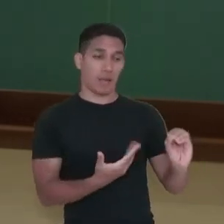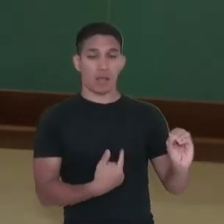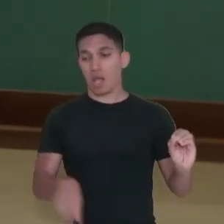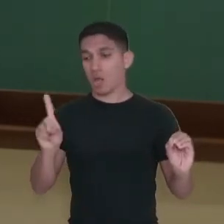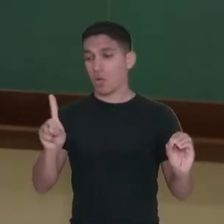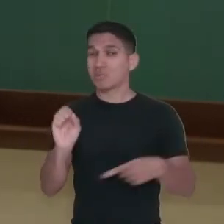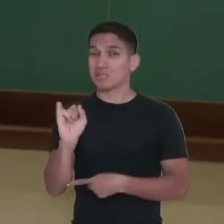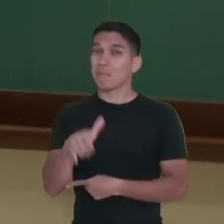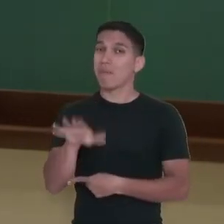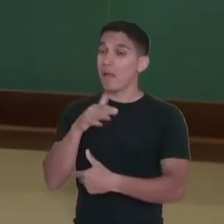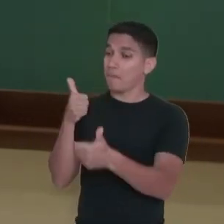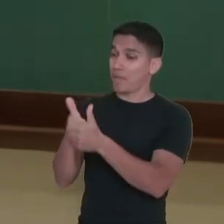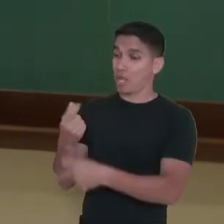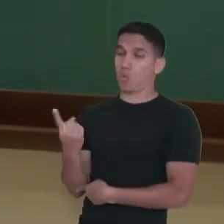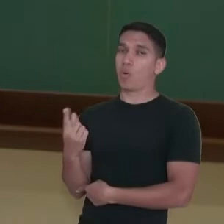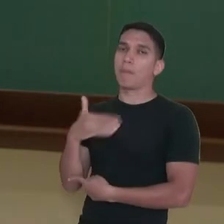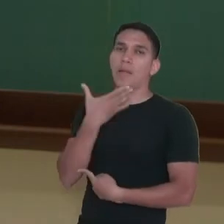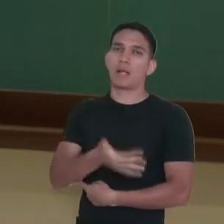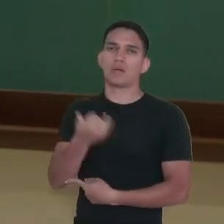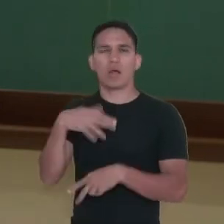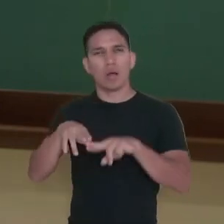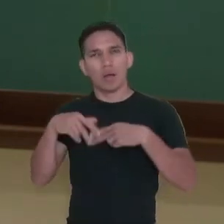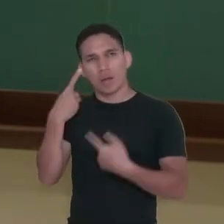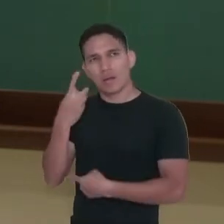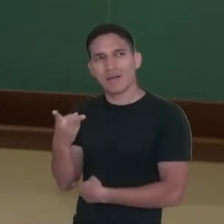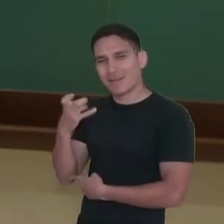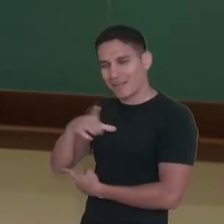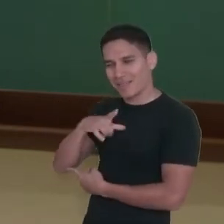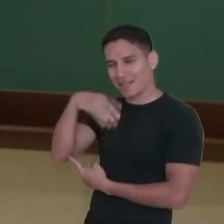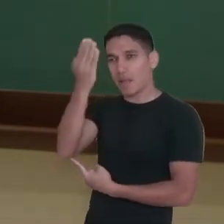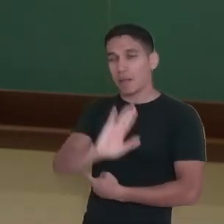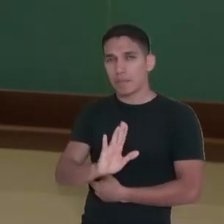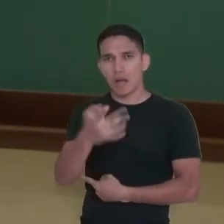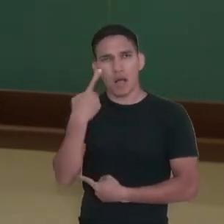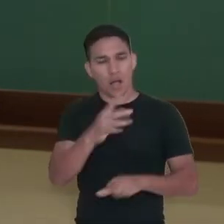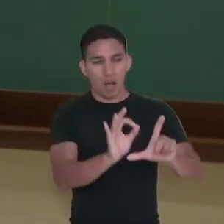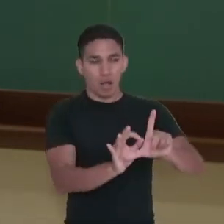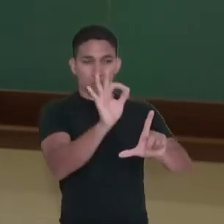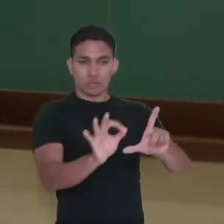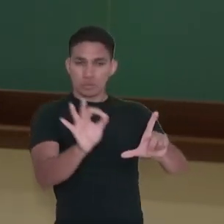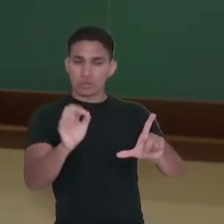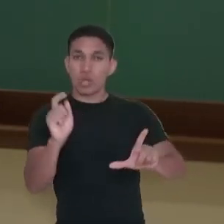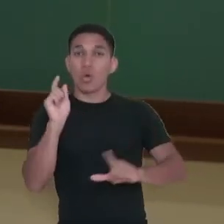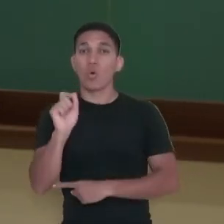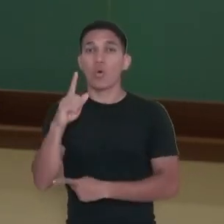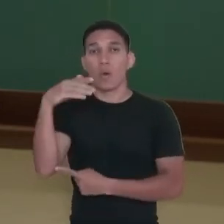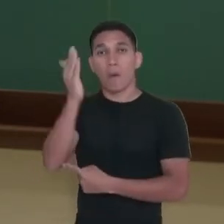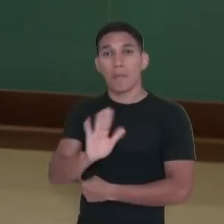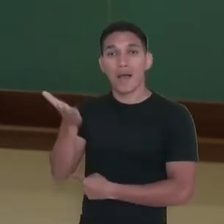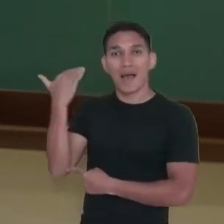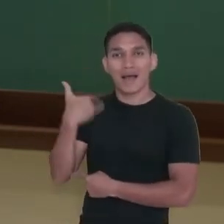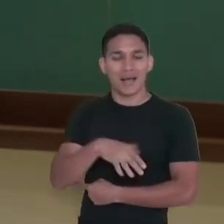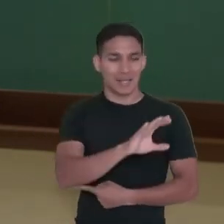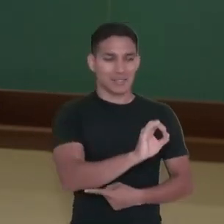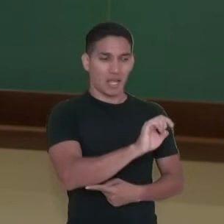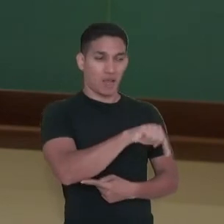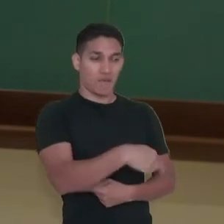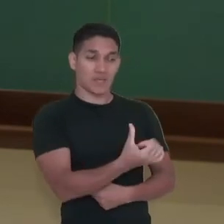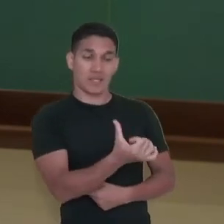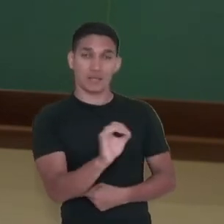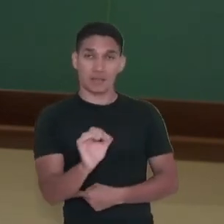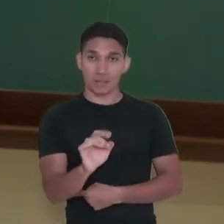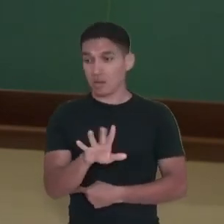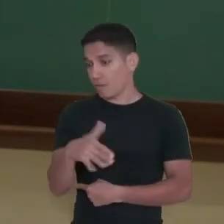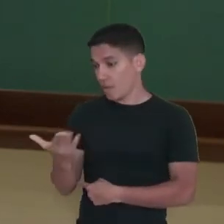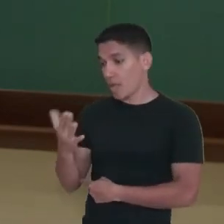próximo de 1, melhor. Então, nós vimos do Brasil ali, né? Observando o nosso gráfico, que era 0,600, passou para